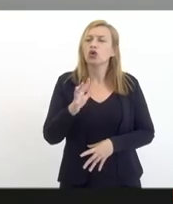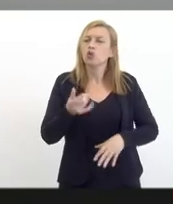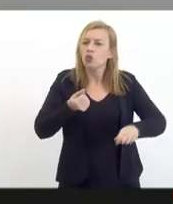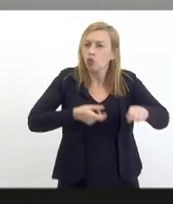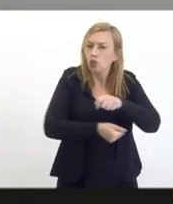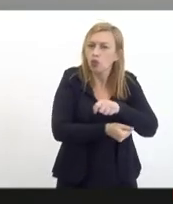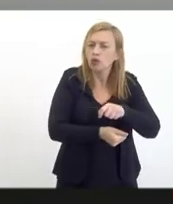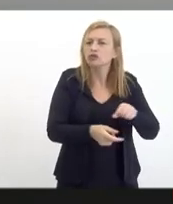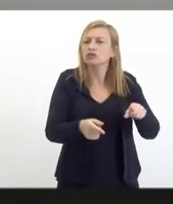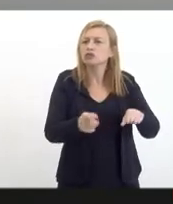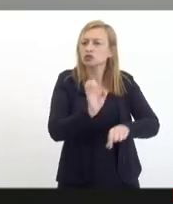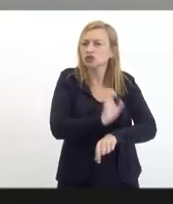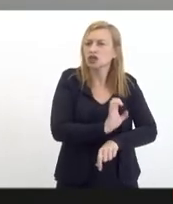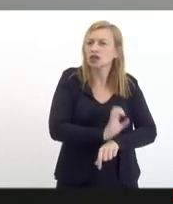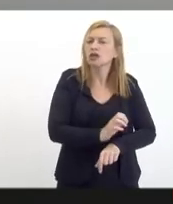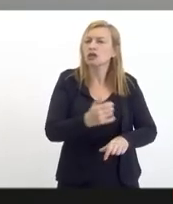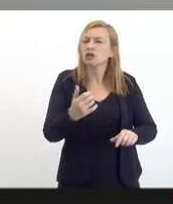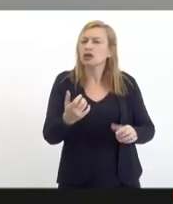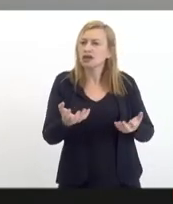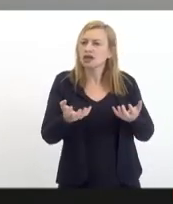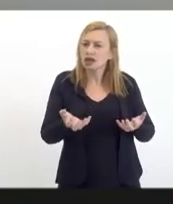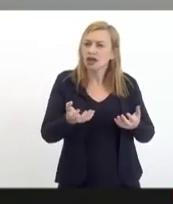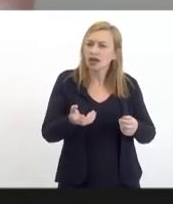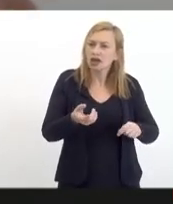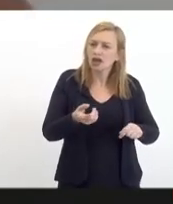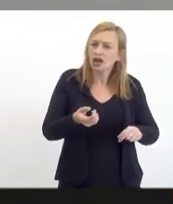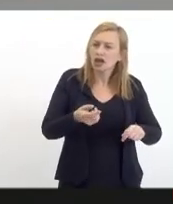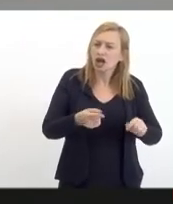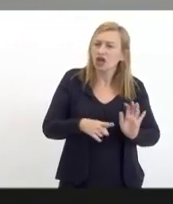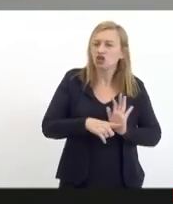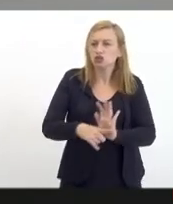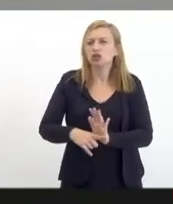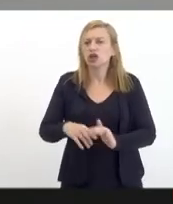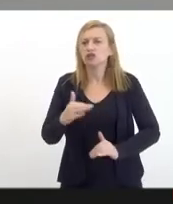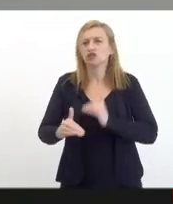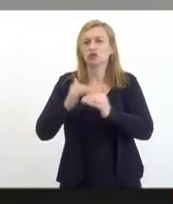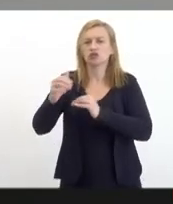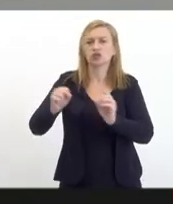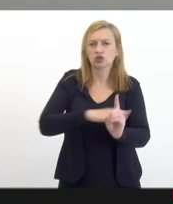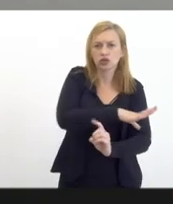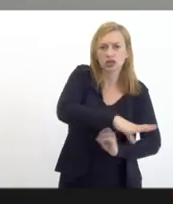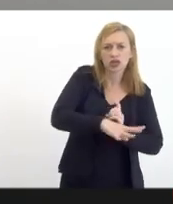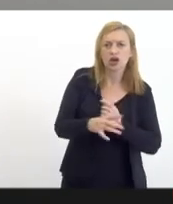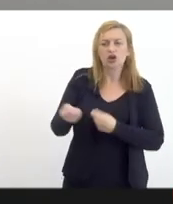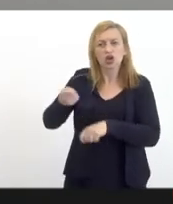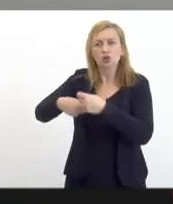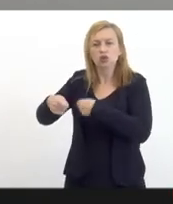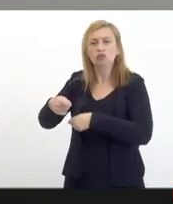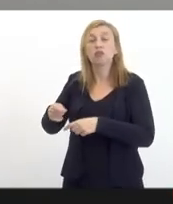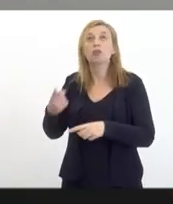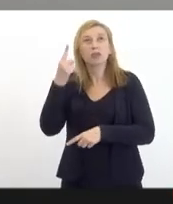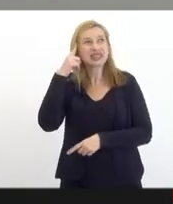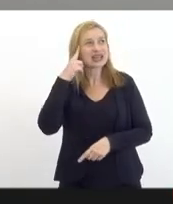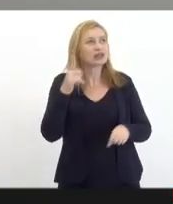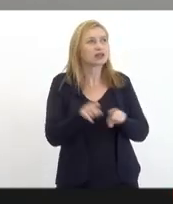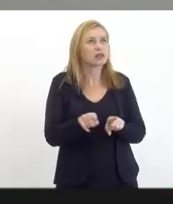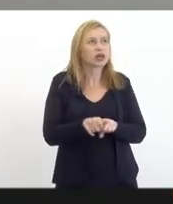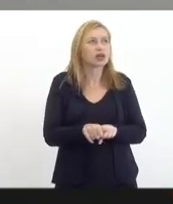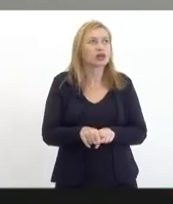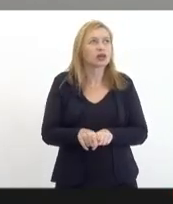pretende ser um agente financiador do desenvolvimento social e econômico acho que a gente podia pensar também